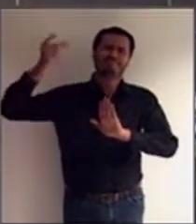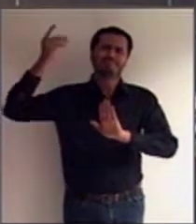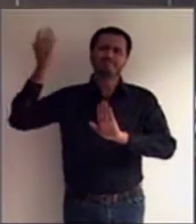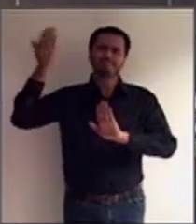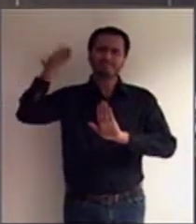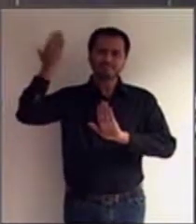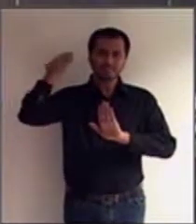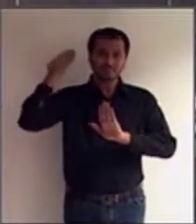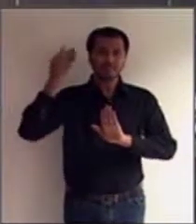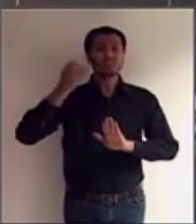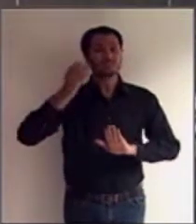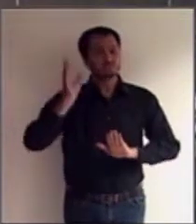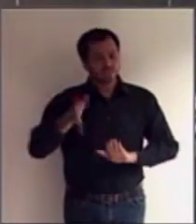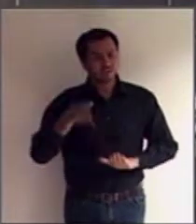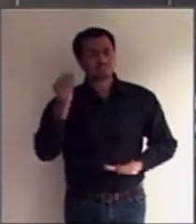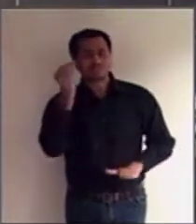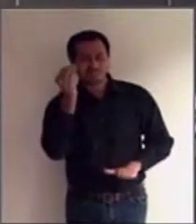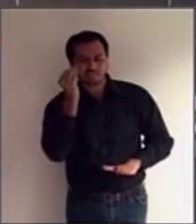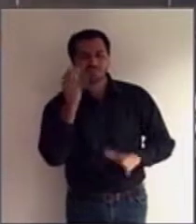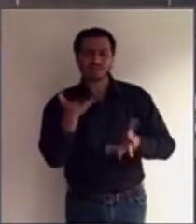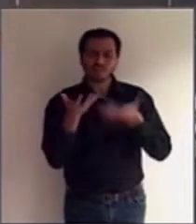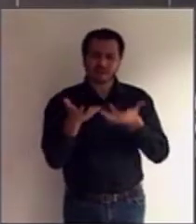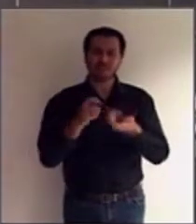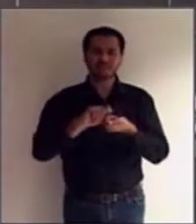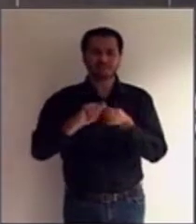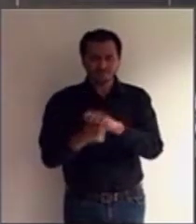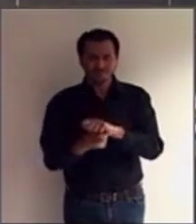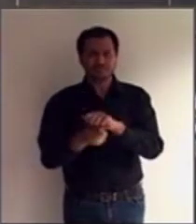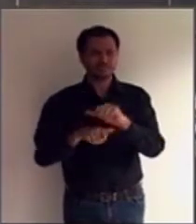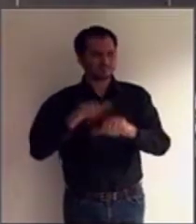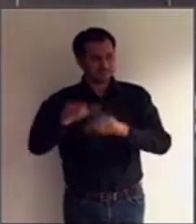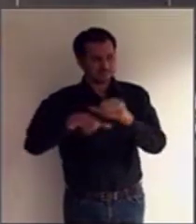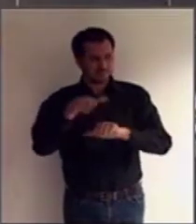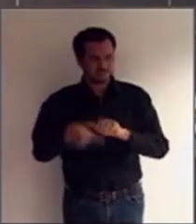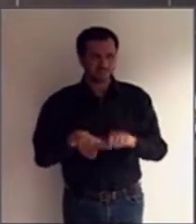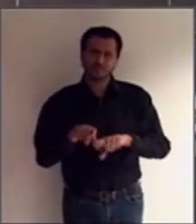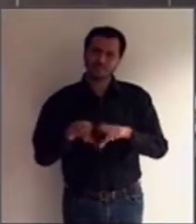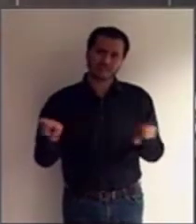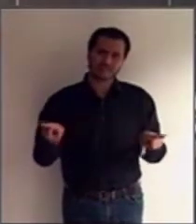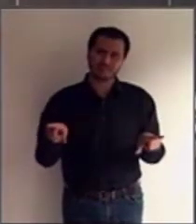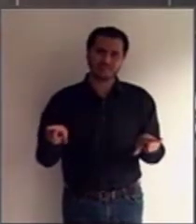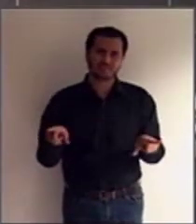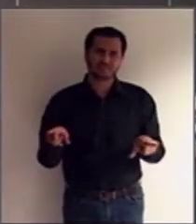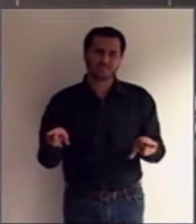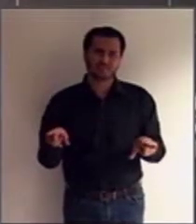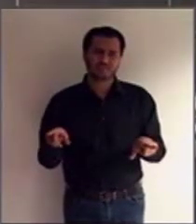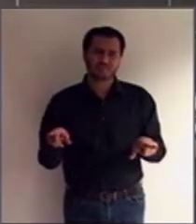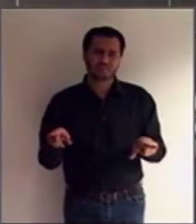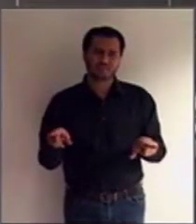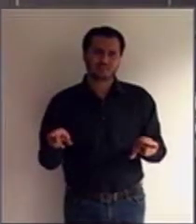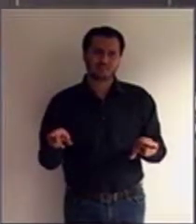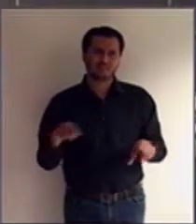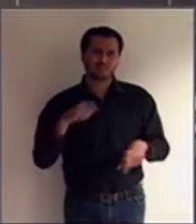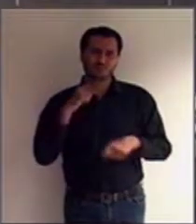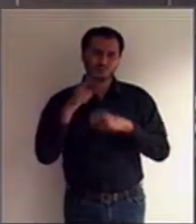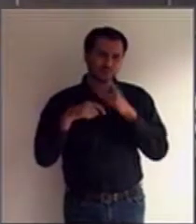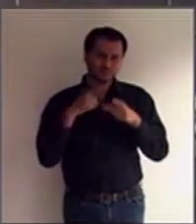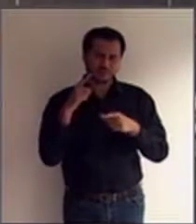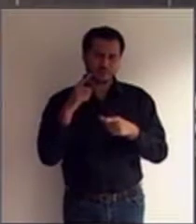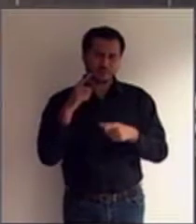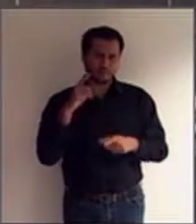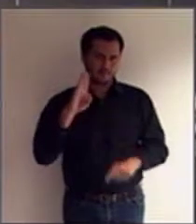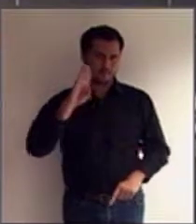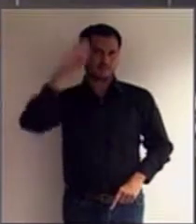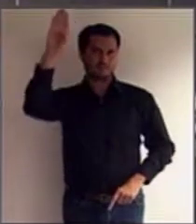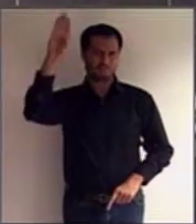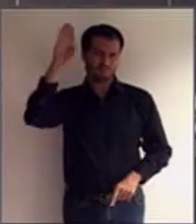sentido de se tentar uma adequação da redação dele, mas isso acabou não sendo prioridade